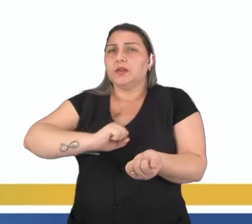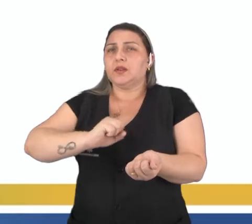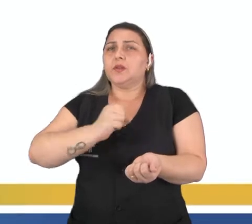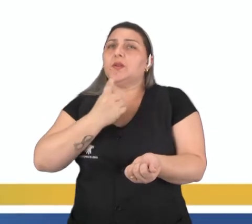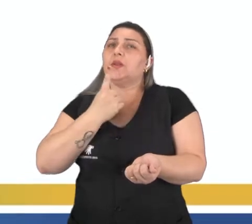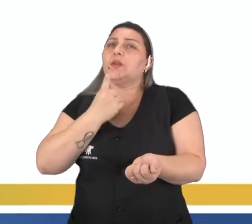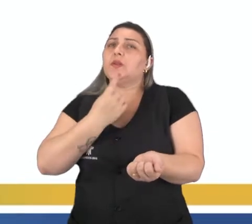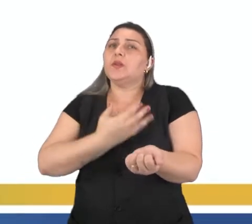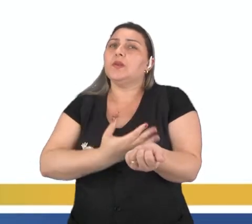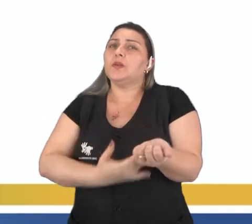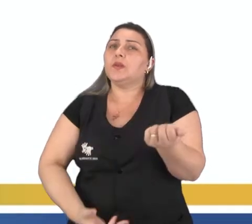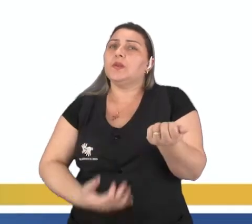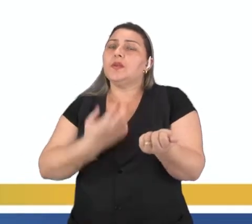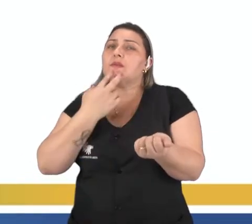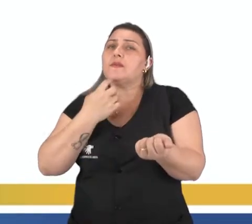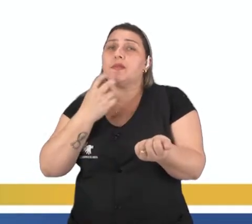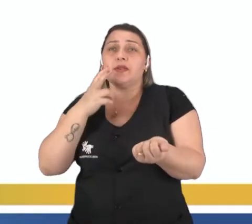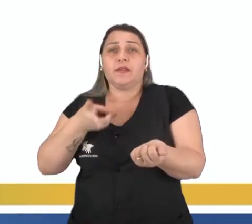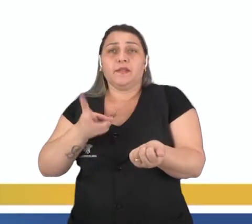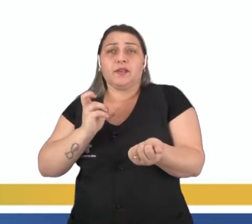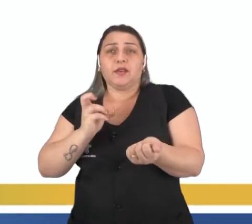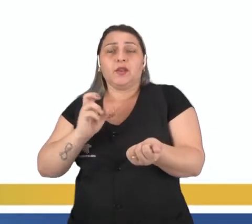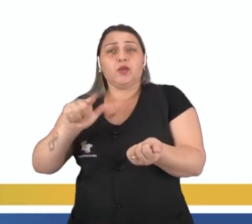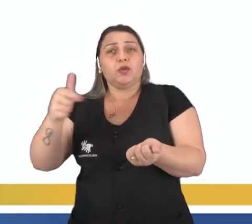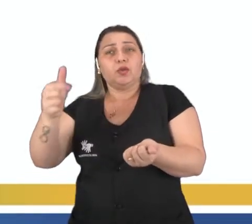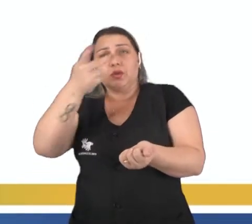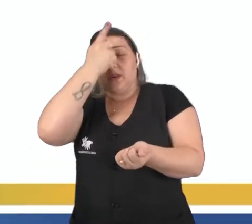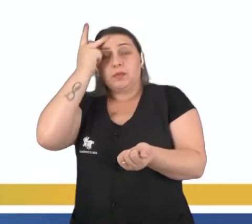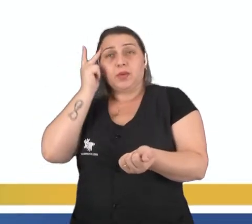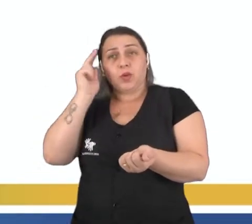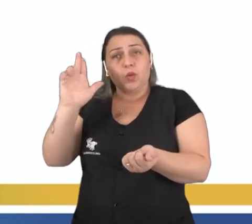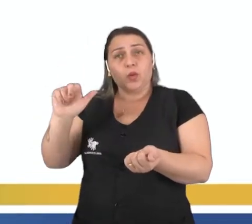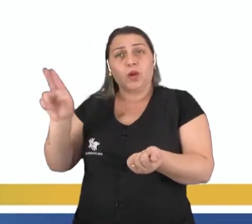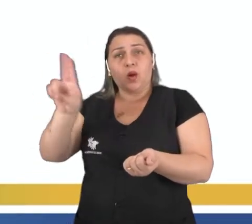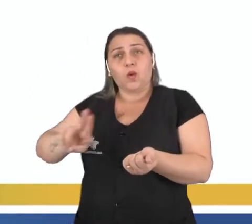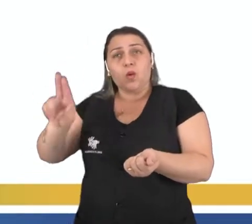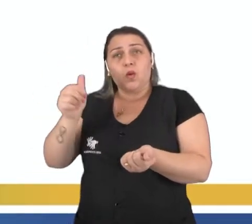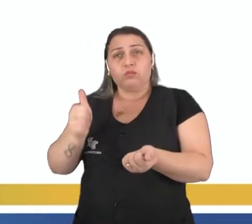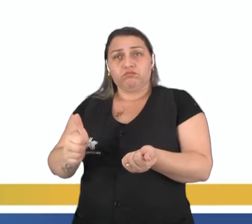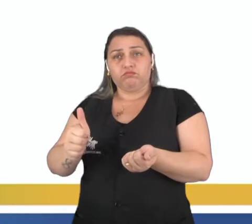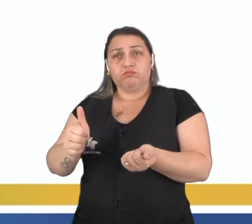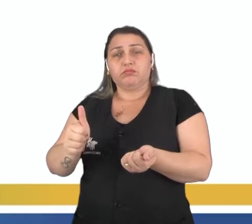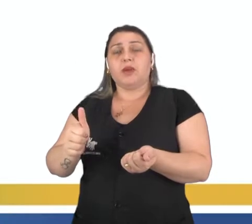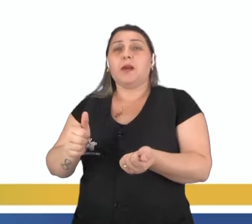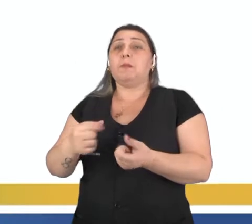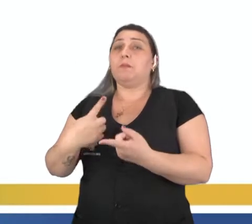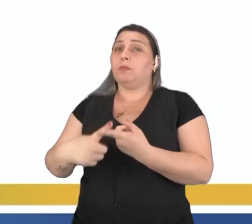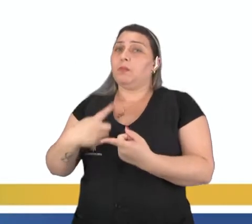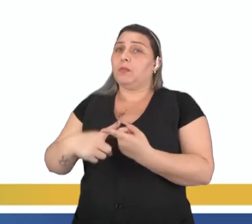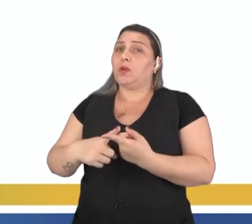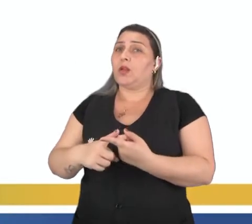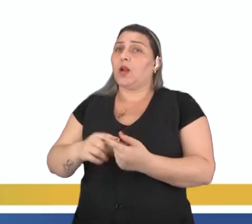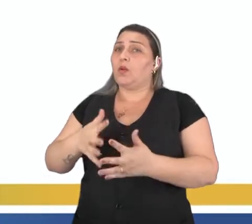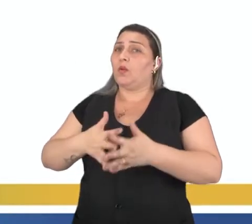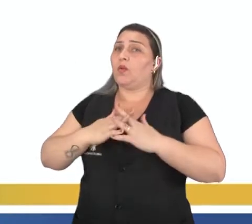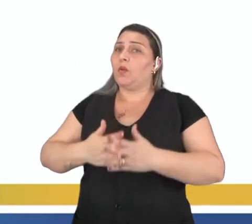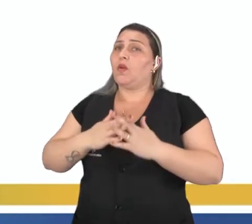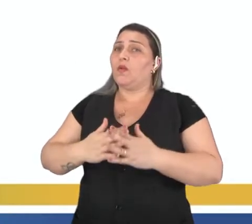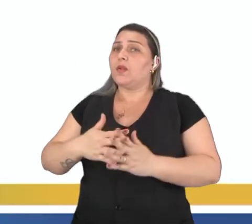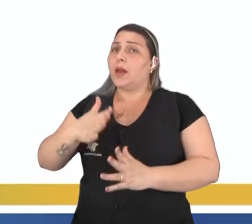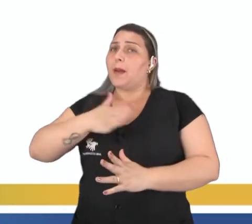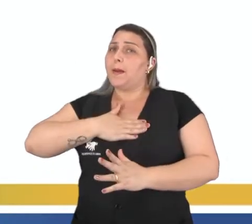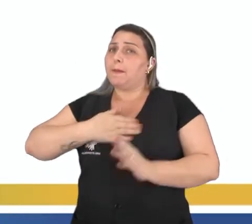sanguíneo, né? Se for verificar a pressão de outra pessoa, nunca use o polegar, pois você poderá confundir a sua